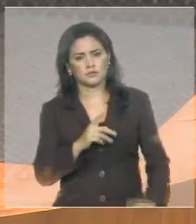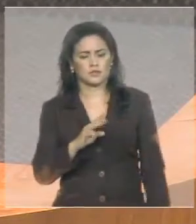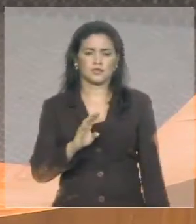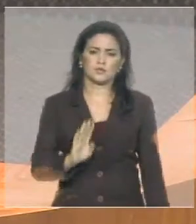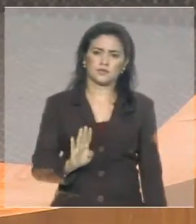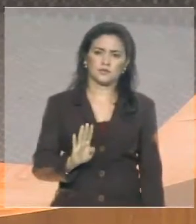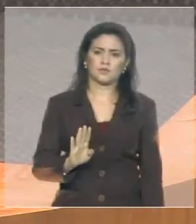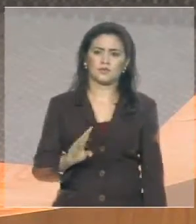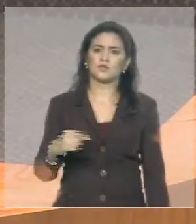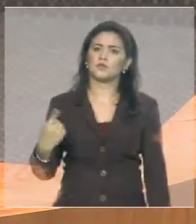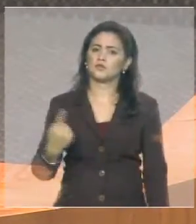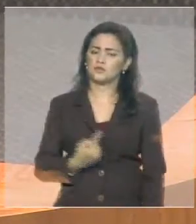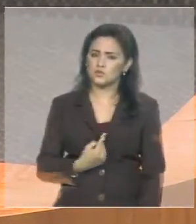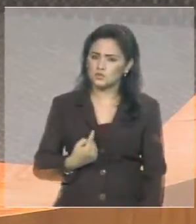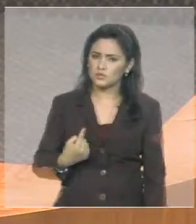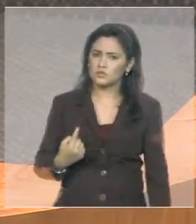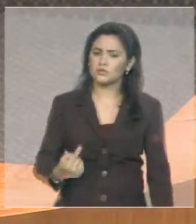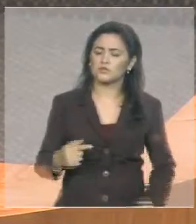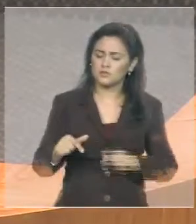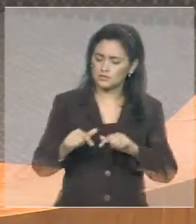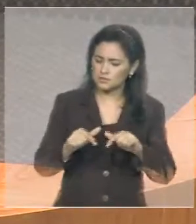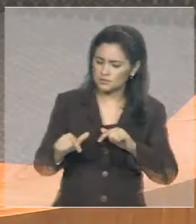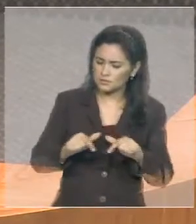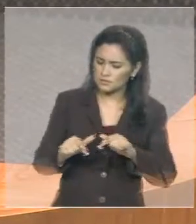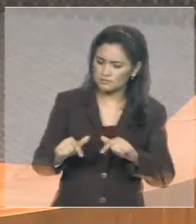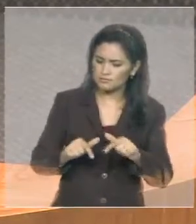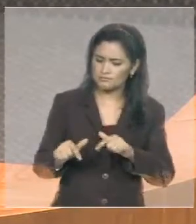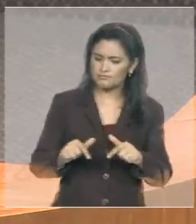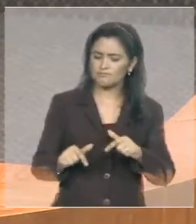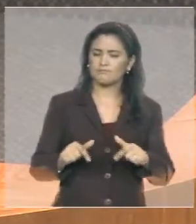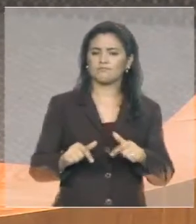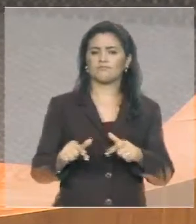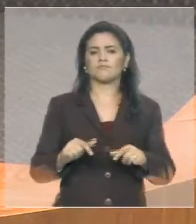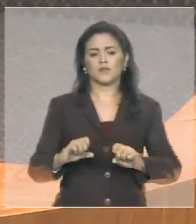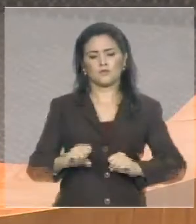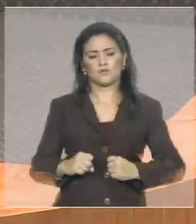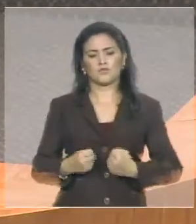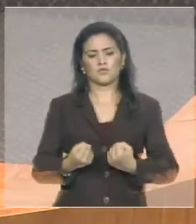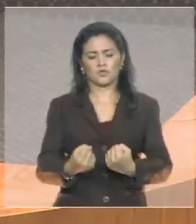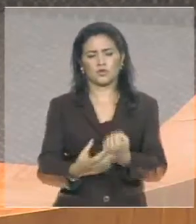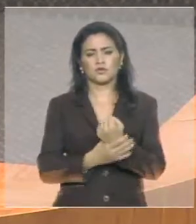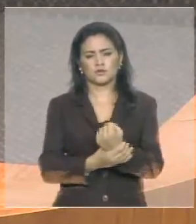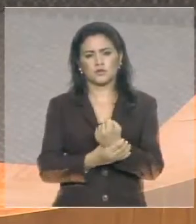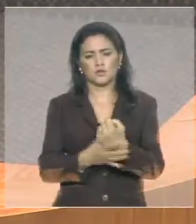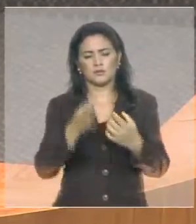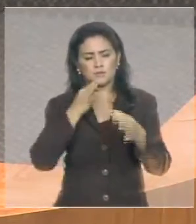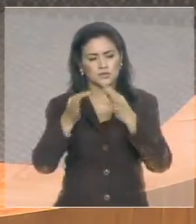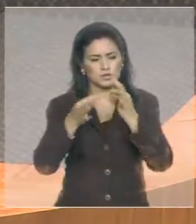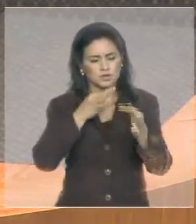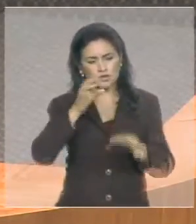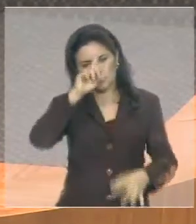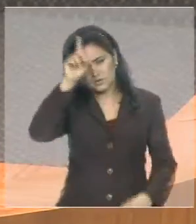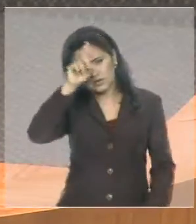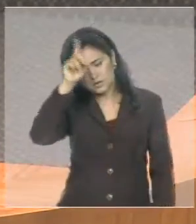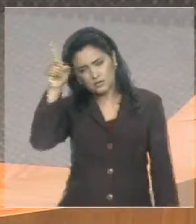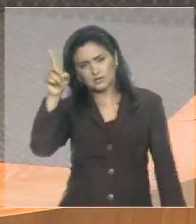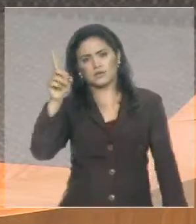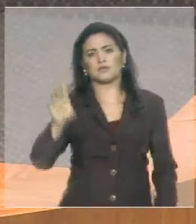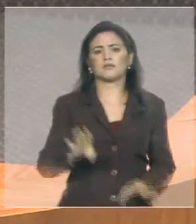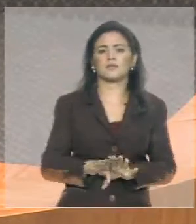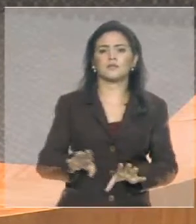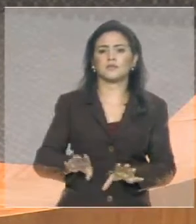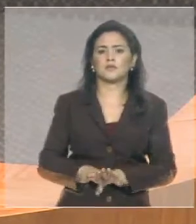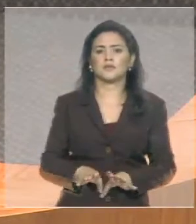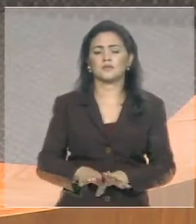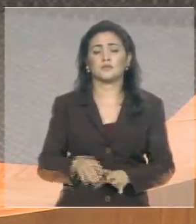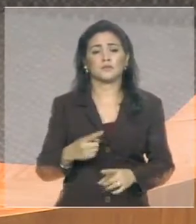Nós começamos e vamos continuar um trabalho de fortalecimento da segurança, dando sugestões e ideias, e apontando soluções, porque é muito fácil criticar,